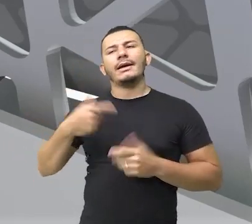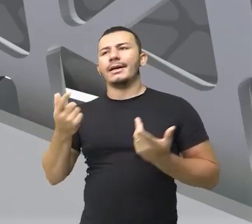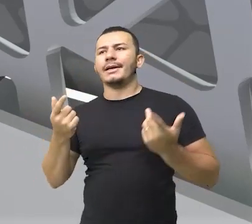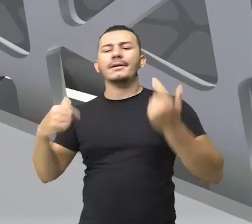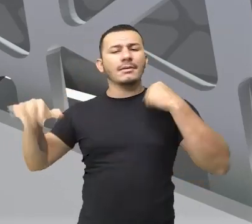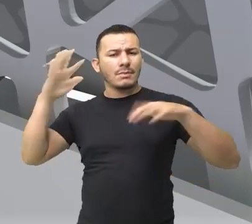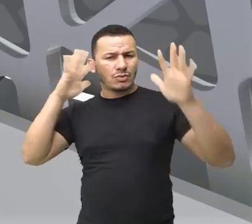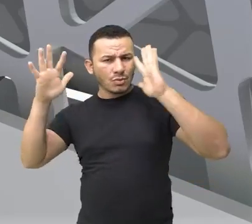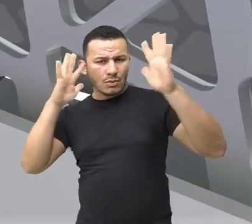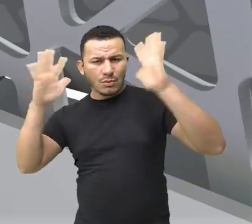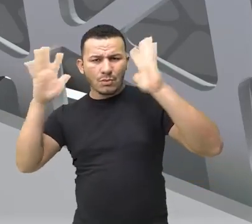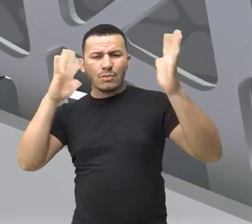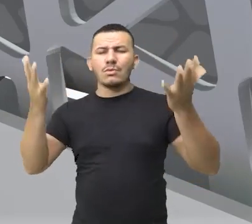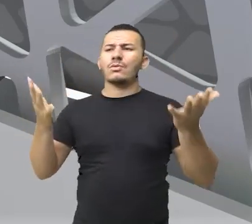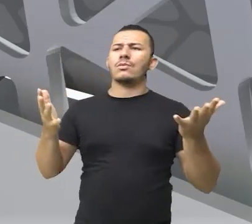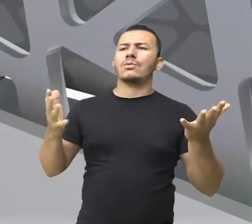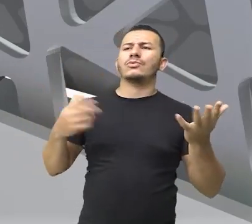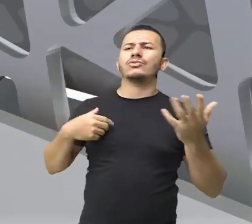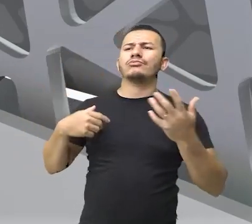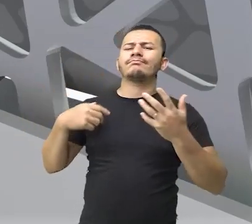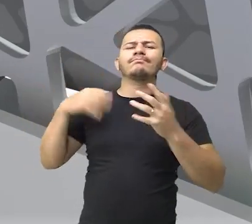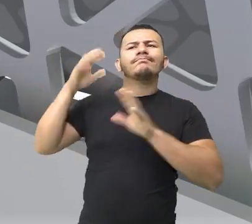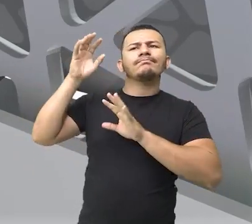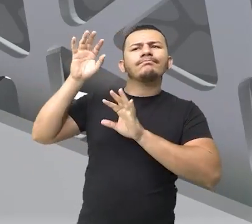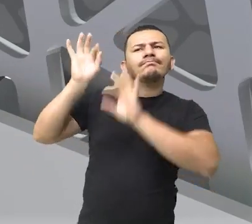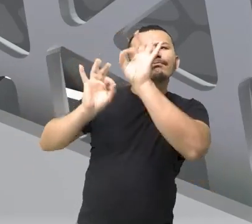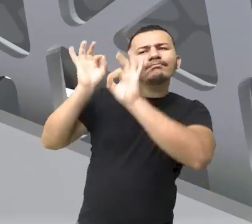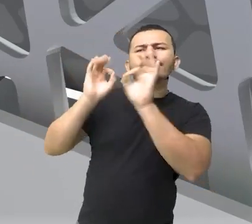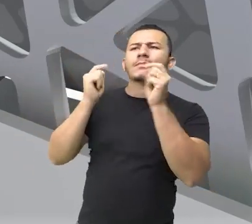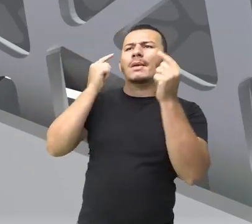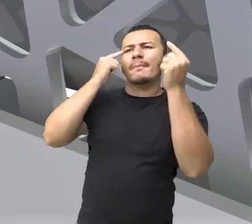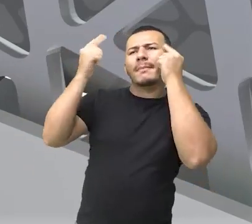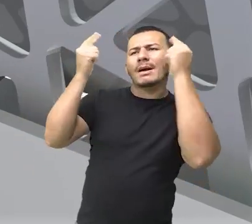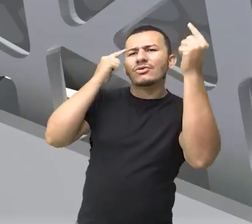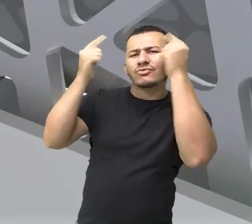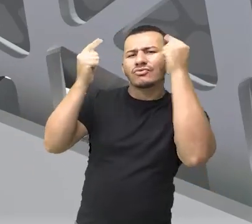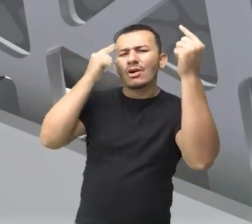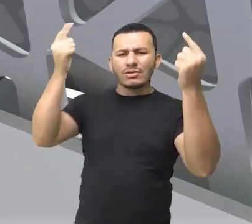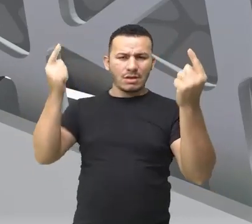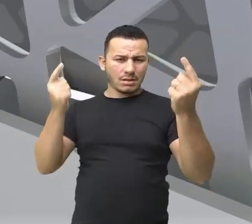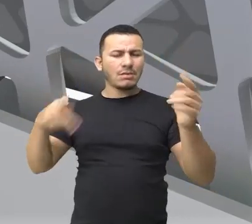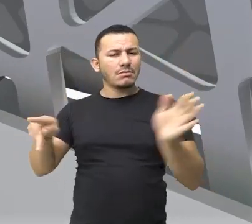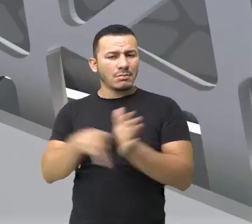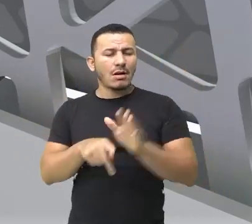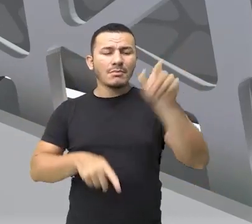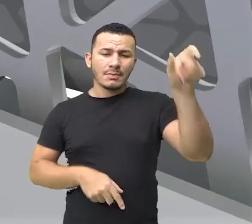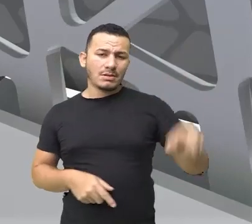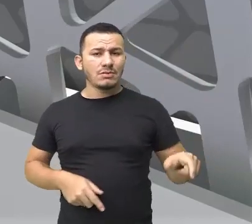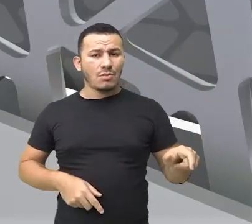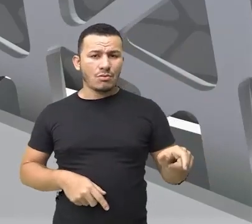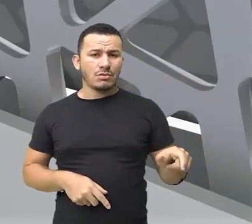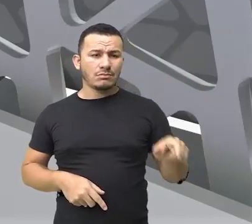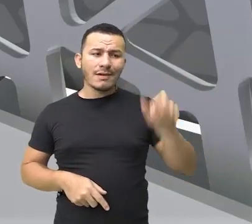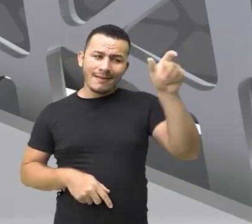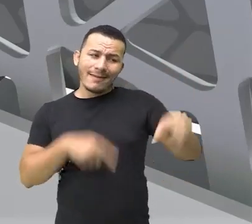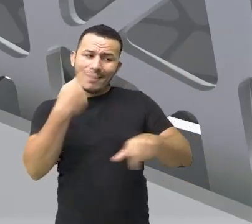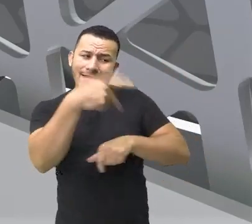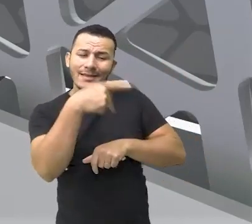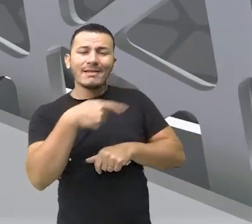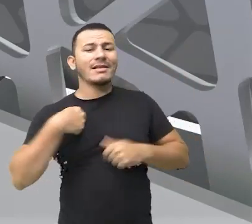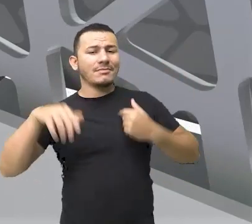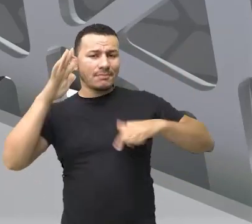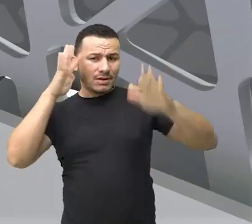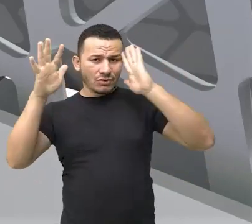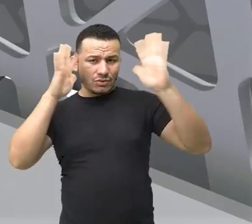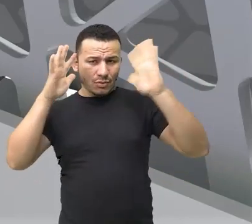impressões, certo? De pensamentos, de impressões do próprio sujeito, de quem escreve, certo?